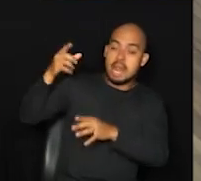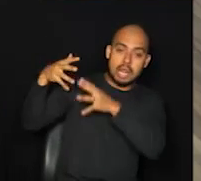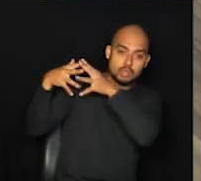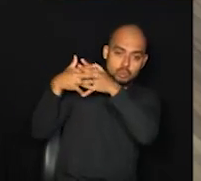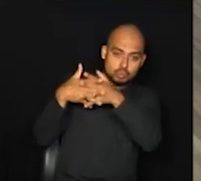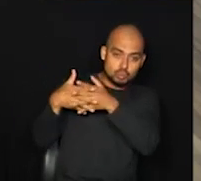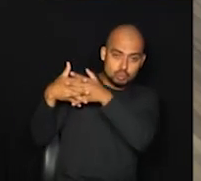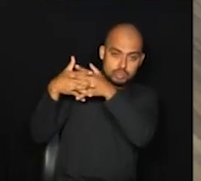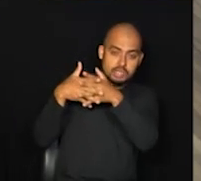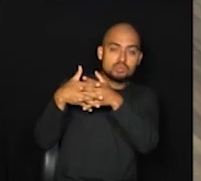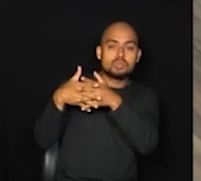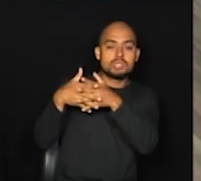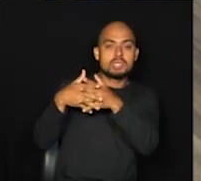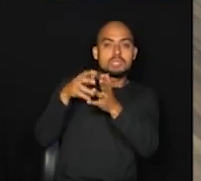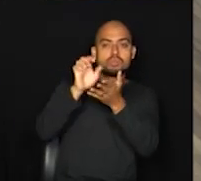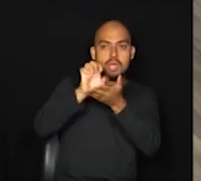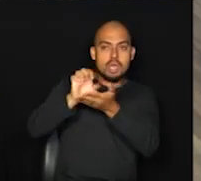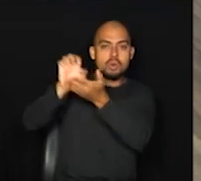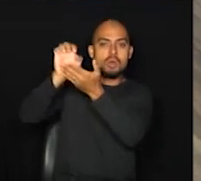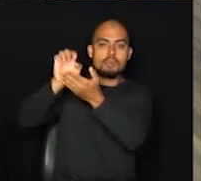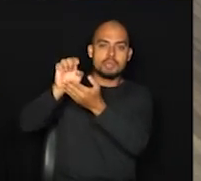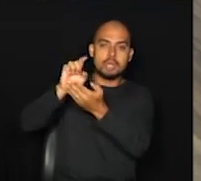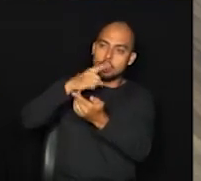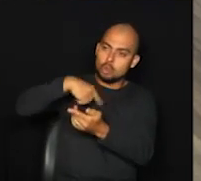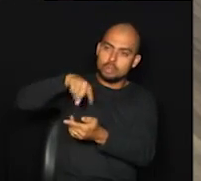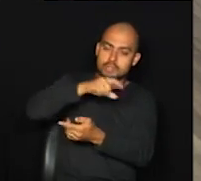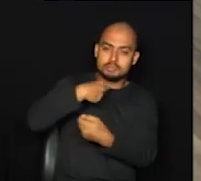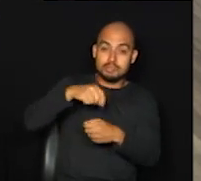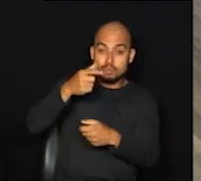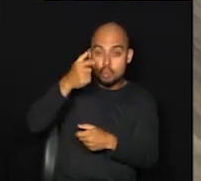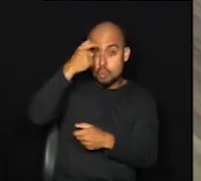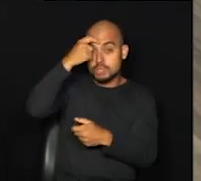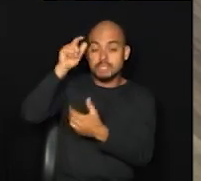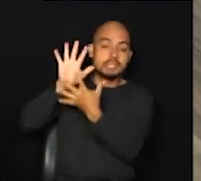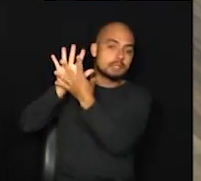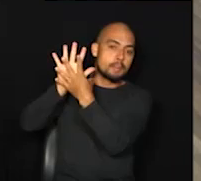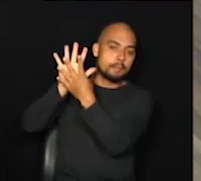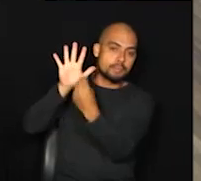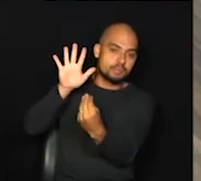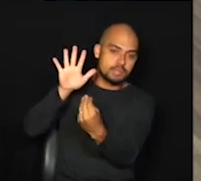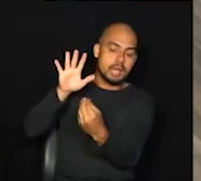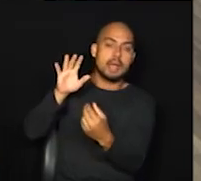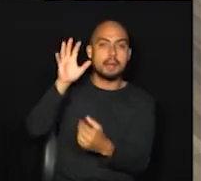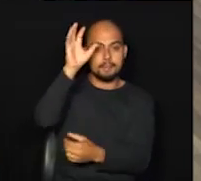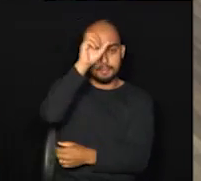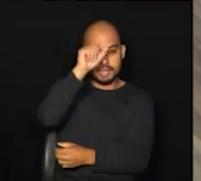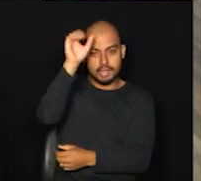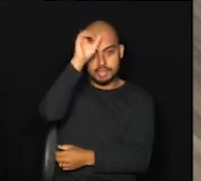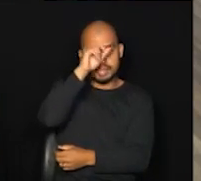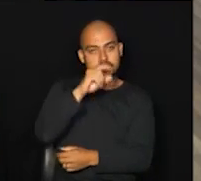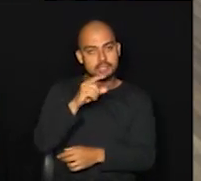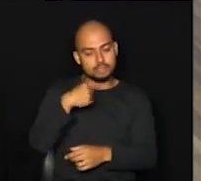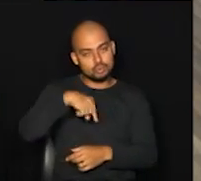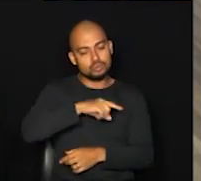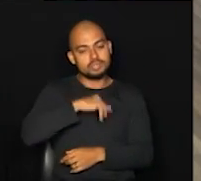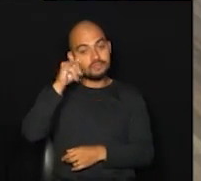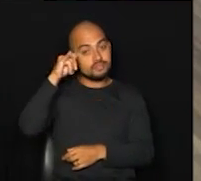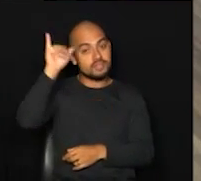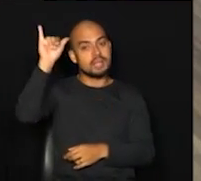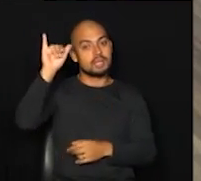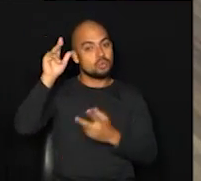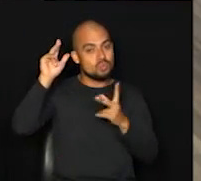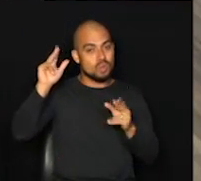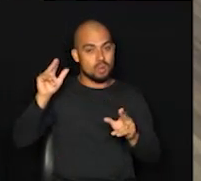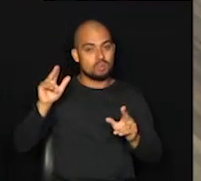casos aconteceram lá primeiro, depois chegaram aqui, então já fica uma lição do que acontecer lá para a gente se prevenir aqui na nossa cidade.